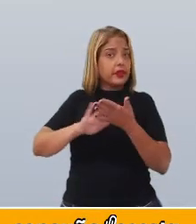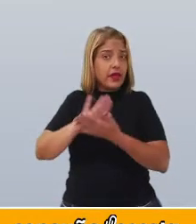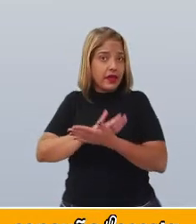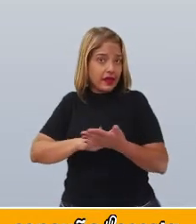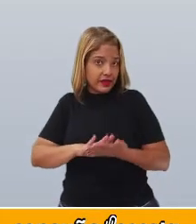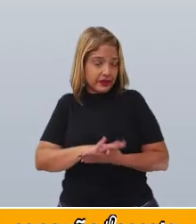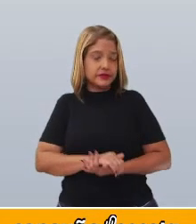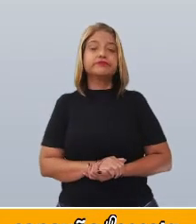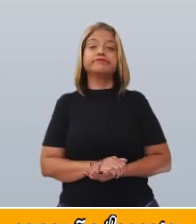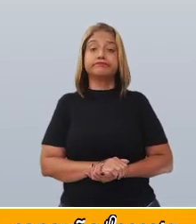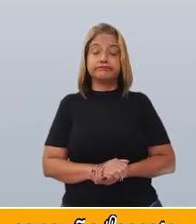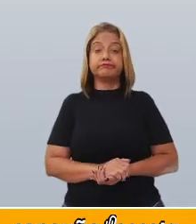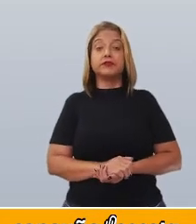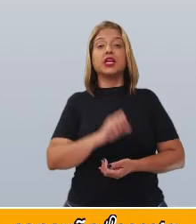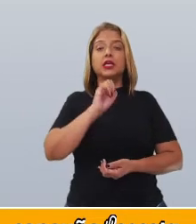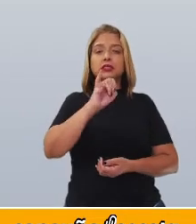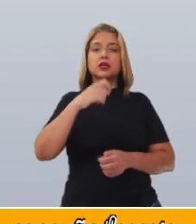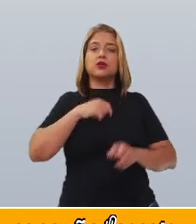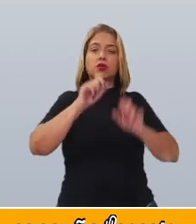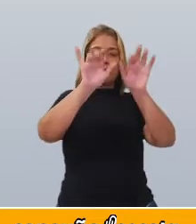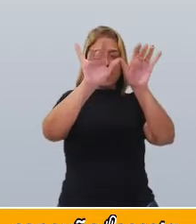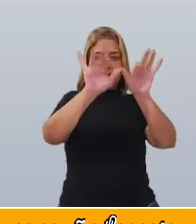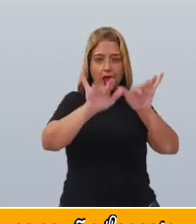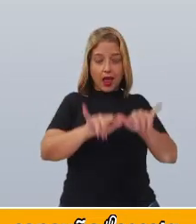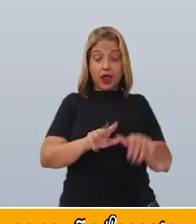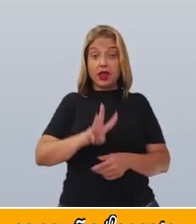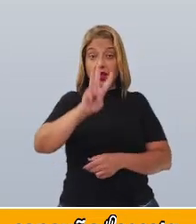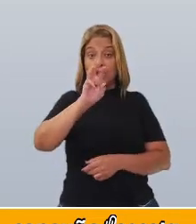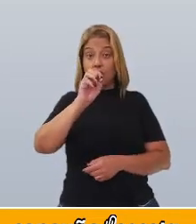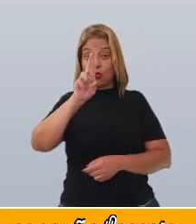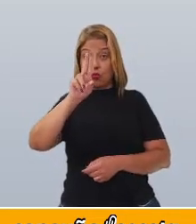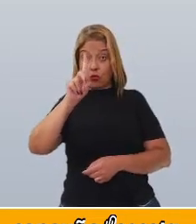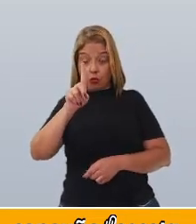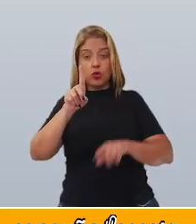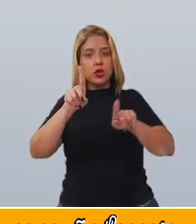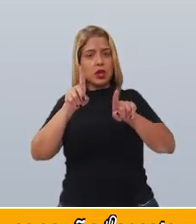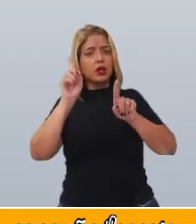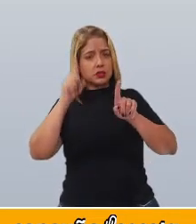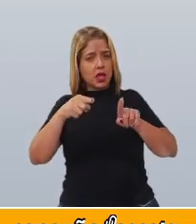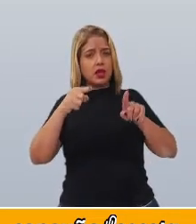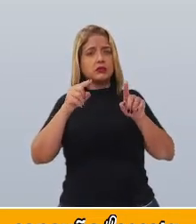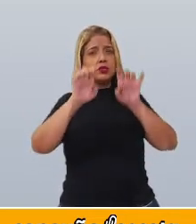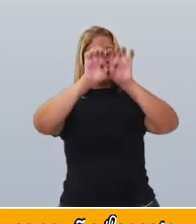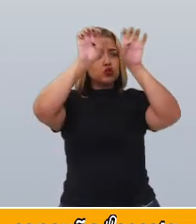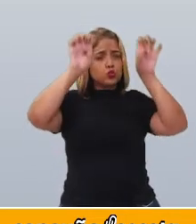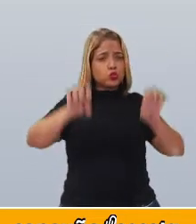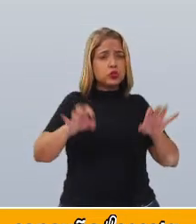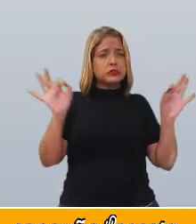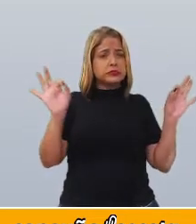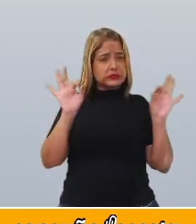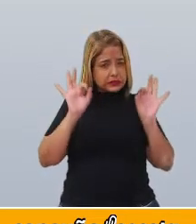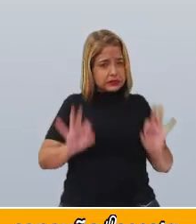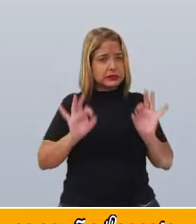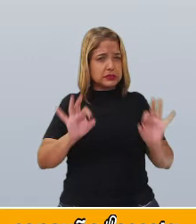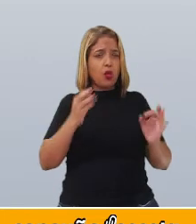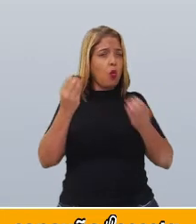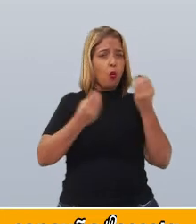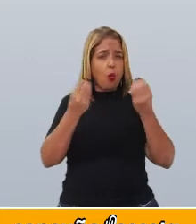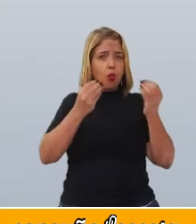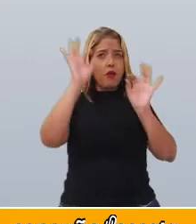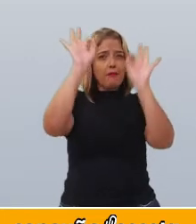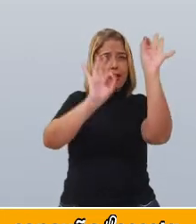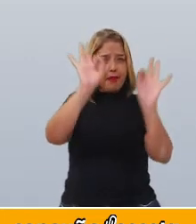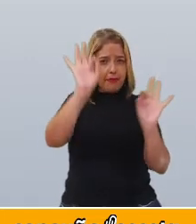Se a entrevista foi digitada em um Word, seguiu as normas de formatação? E os aspectos